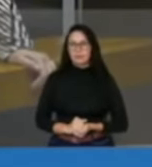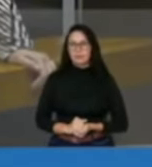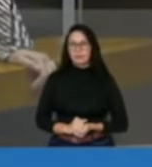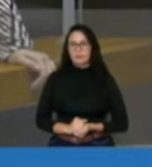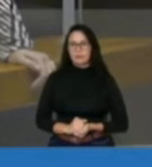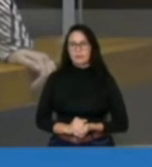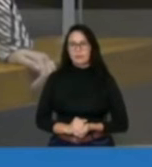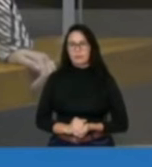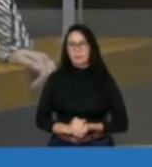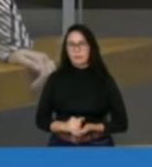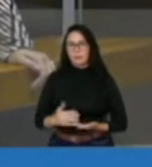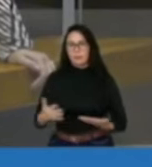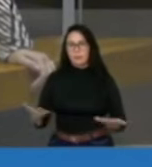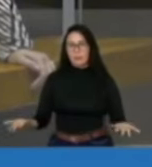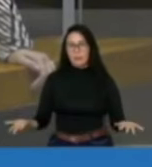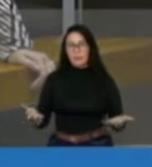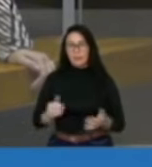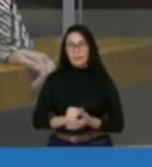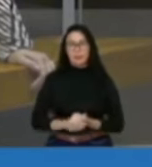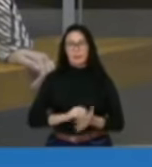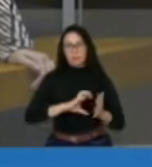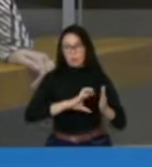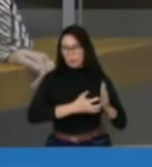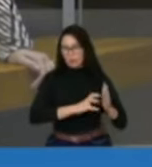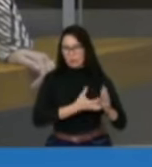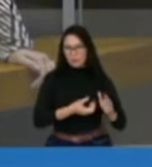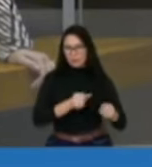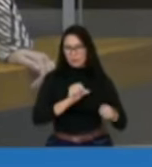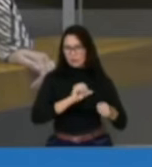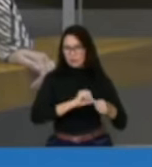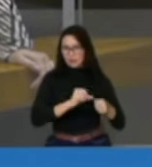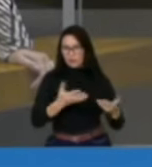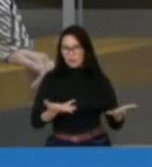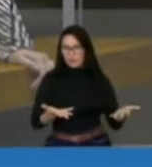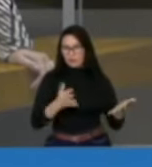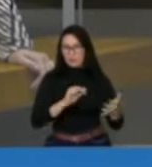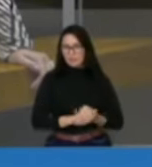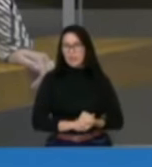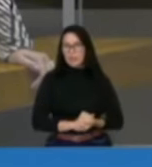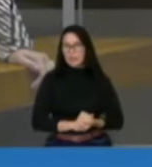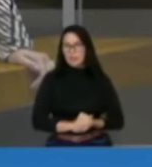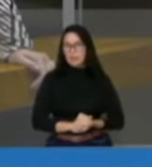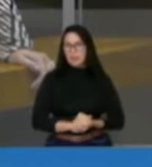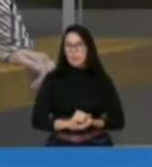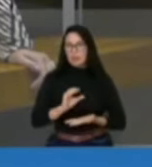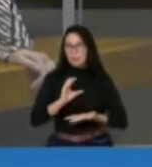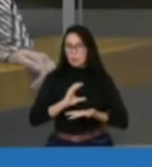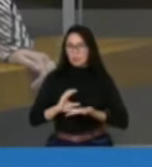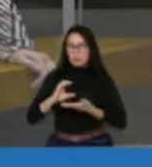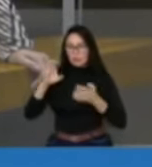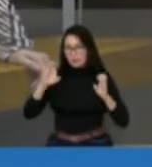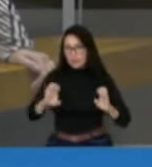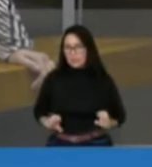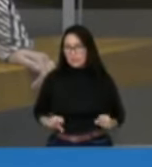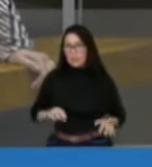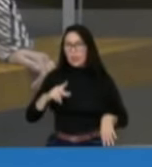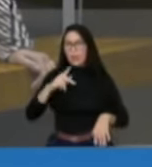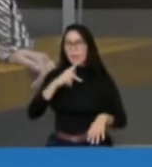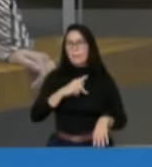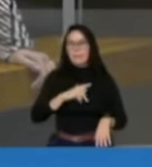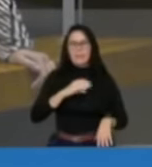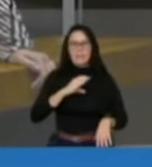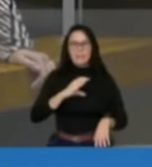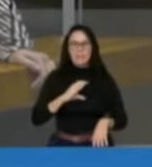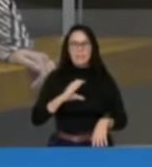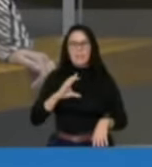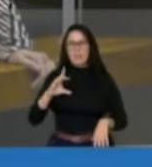Ele que pedisse para o seu partido fazer se quisesse uma representação contra mim no Conselho de Ética. Seu partido é o PCdoB, PSB, qualquer partido aí